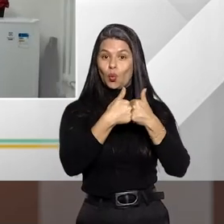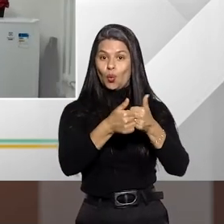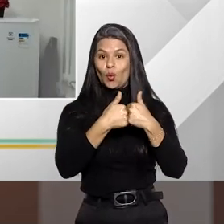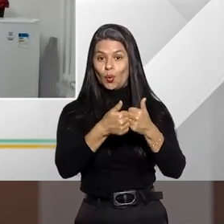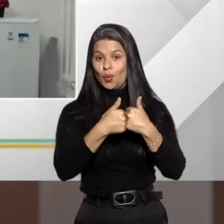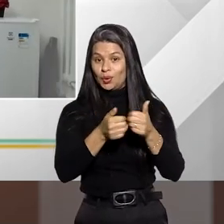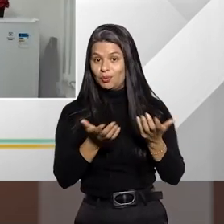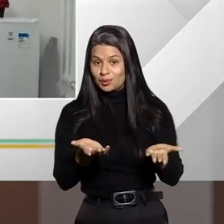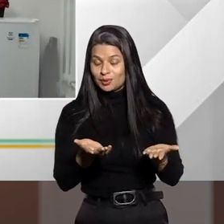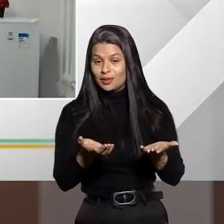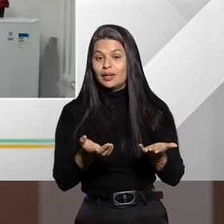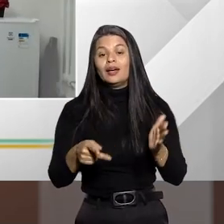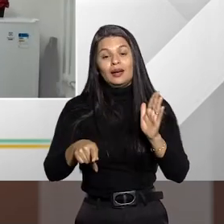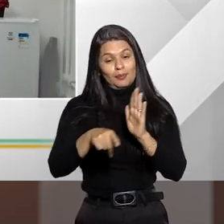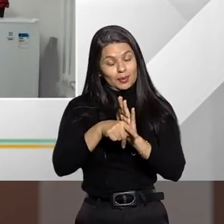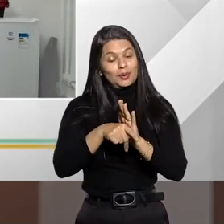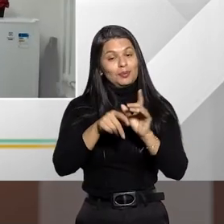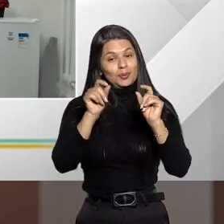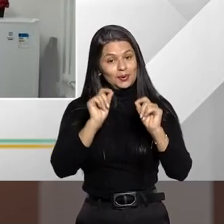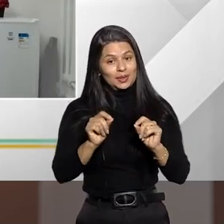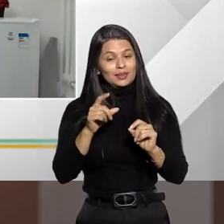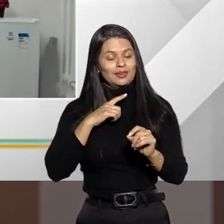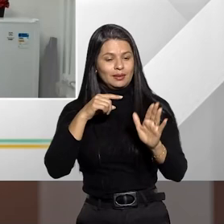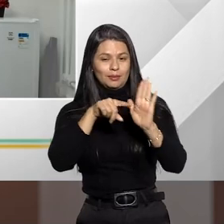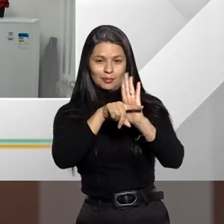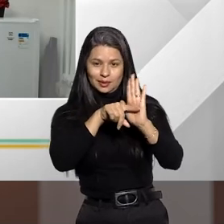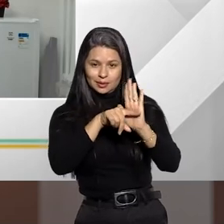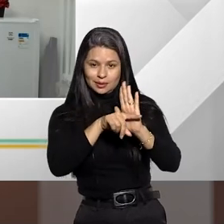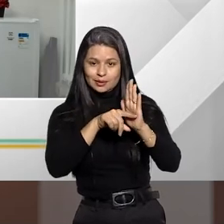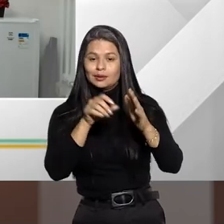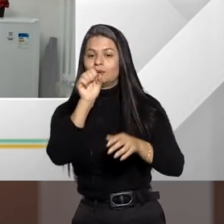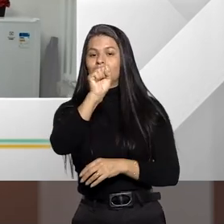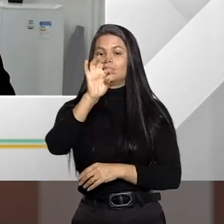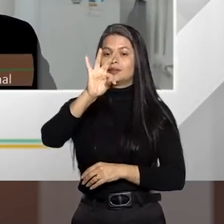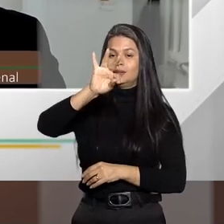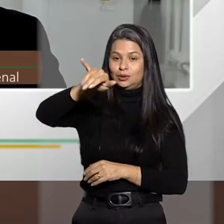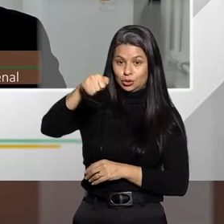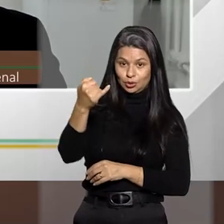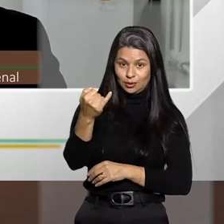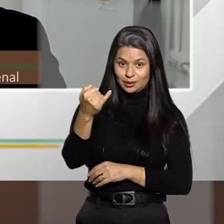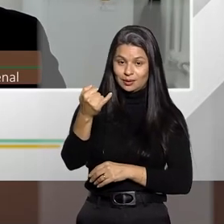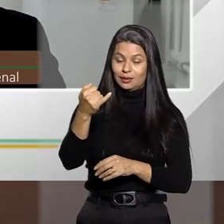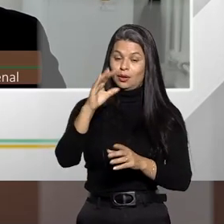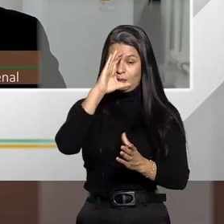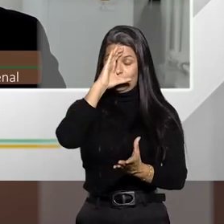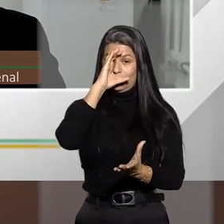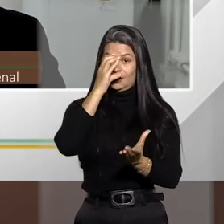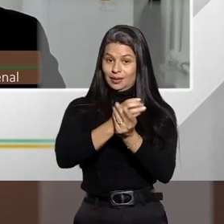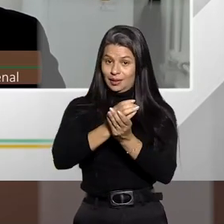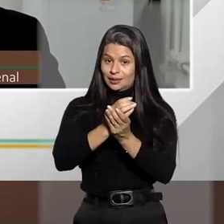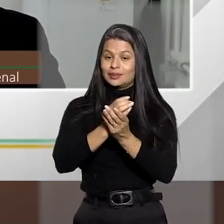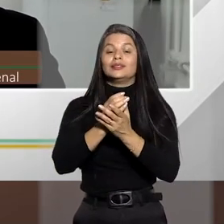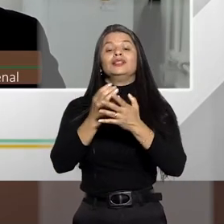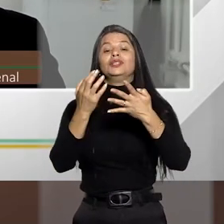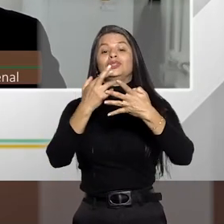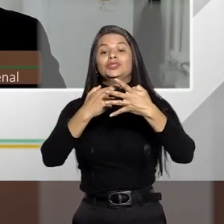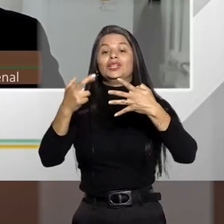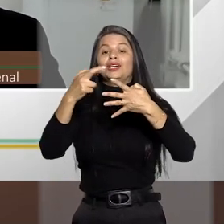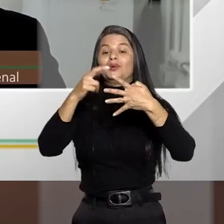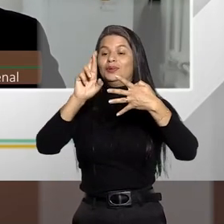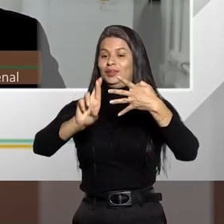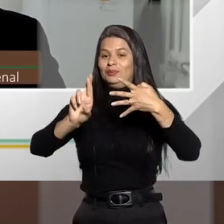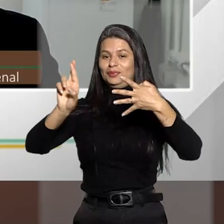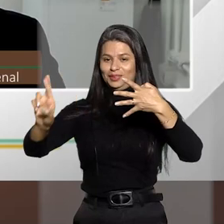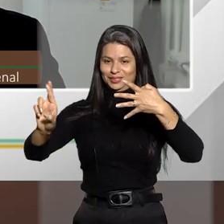um fato que está sob análise do STJ, salvo engano, até uma tese de recurso repetitivo e eu acho que é